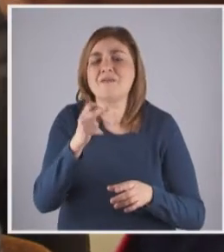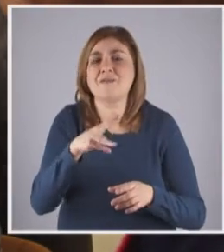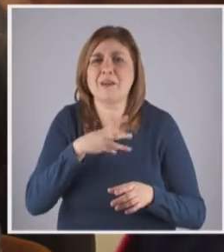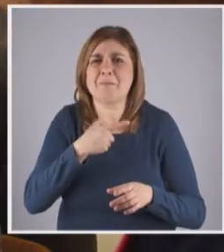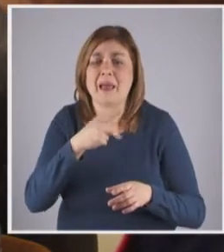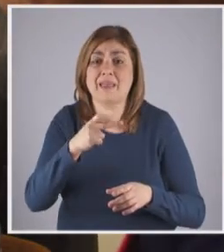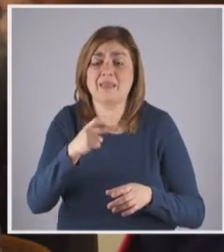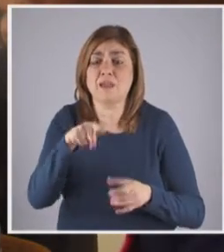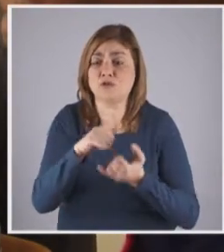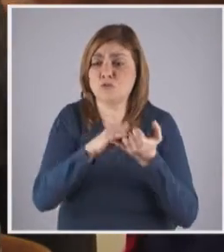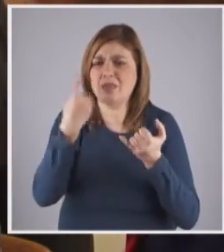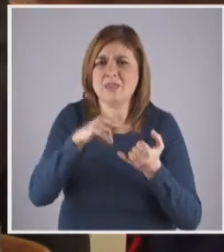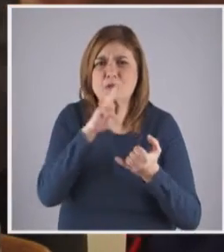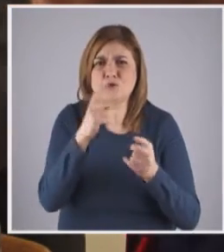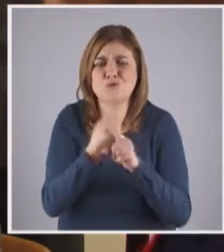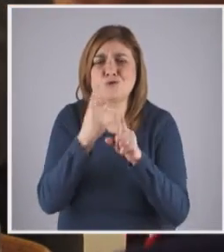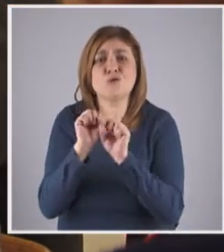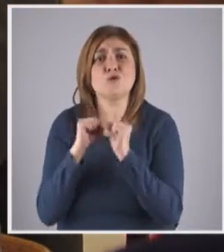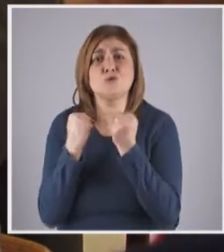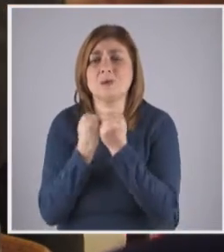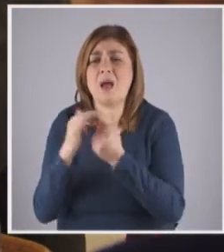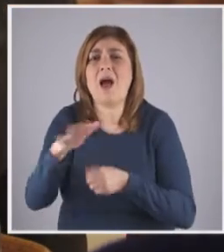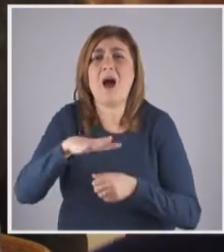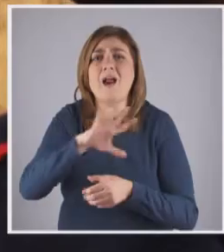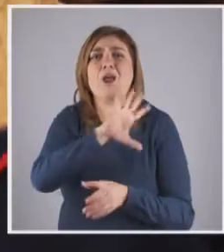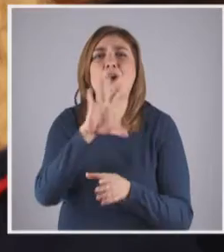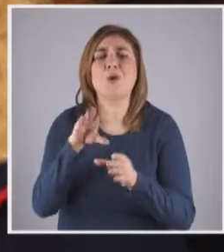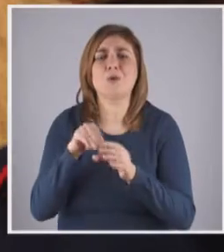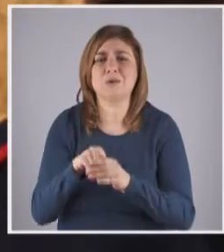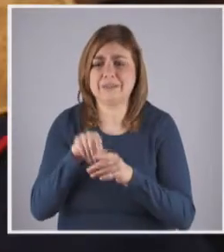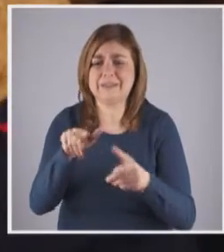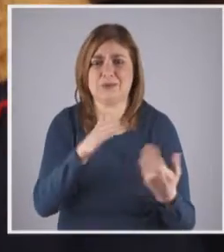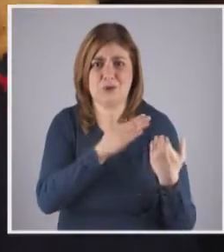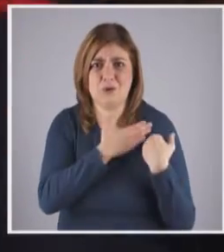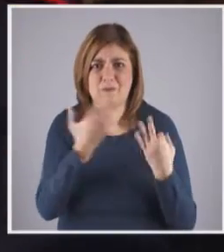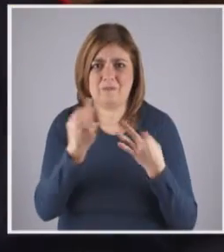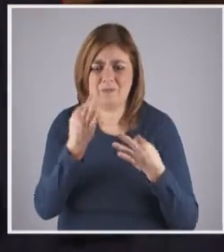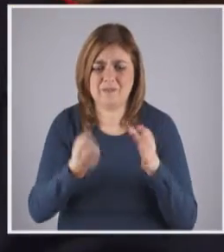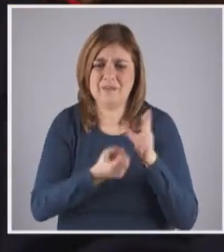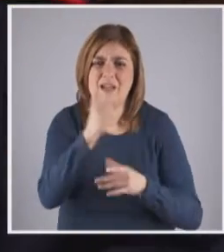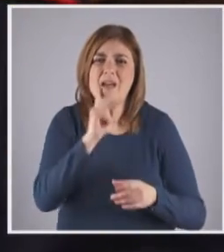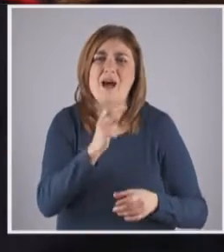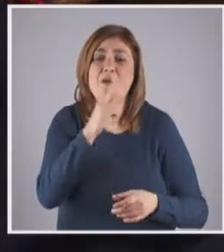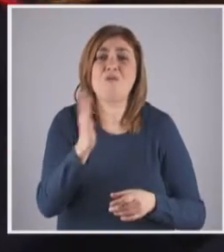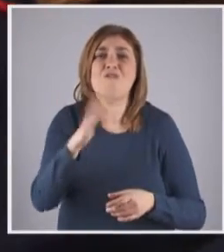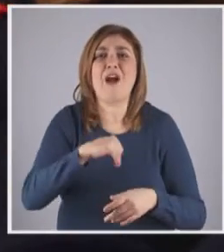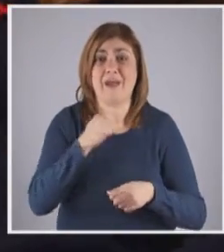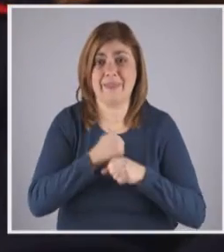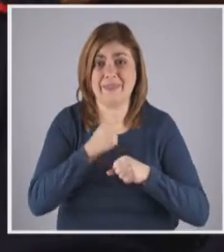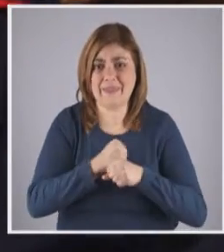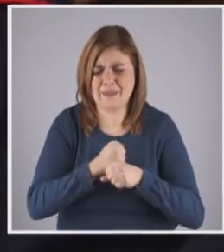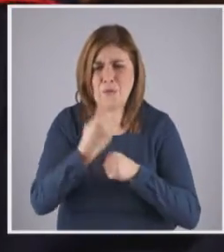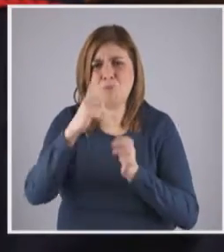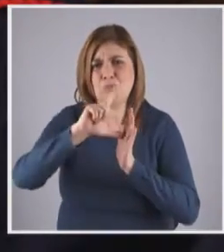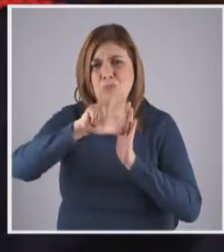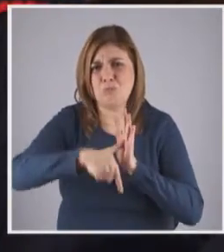associação, que tem várias respostas sociais na área da inclusão, é responsável pelo A Avó Veio Trabalhar, um projeto